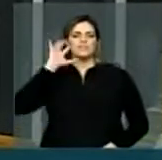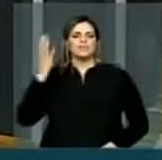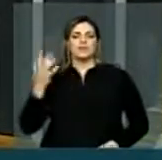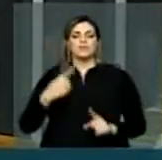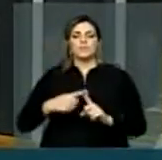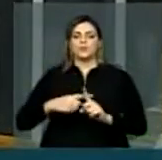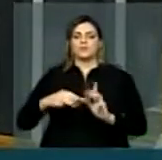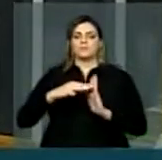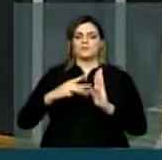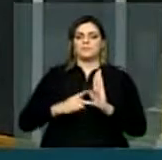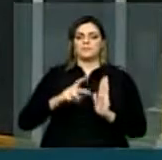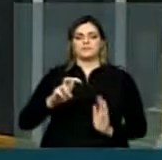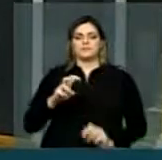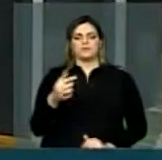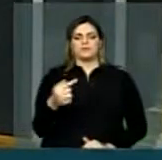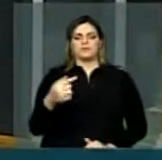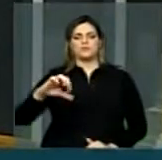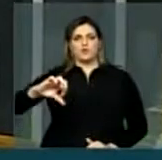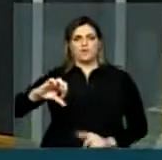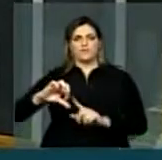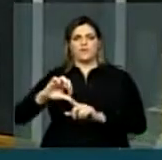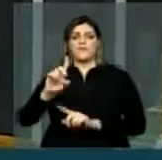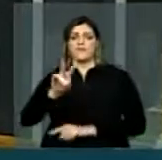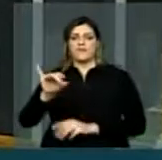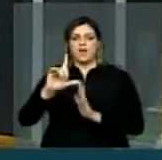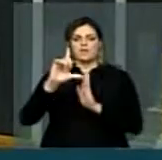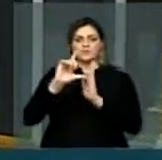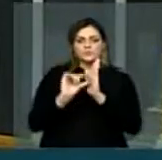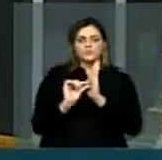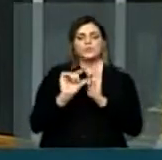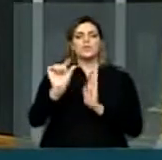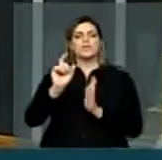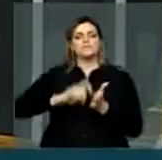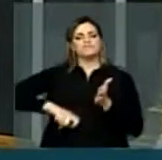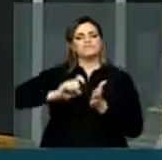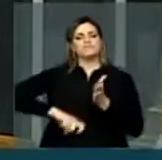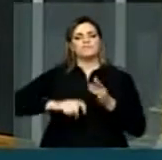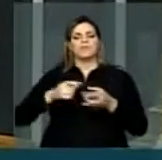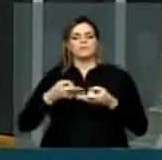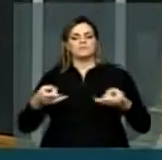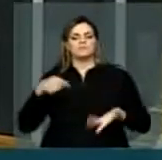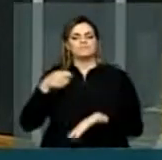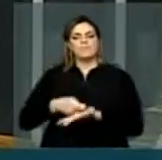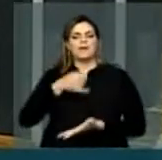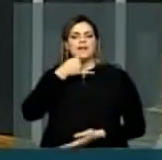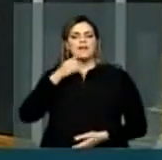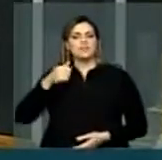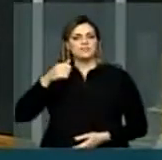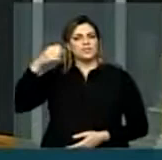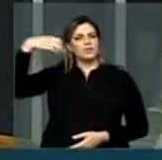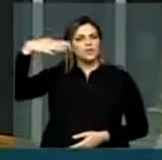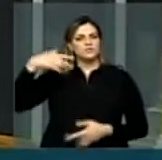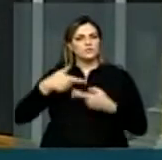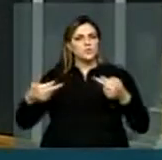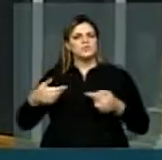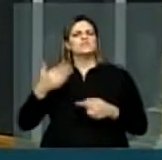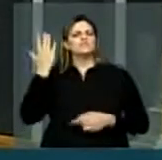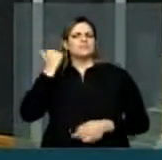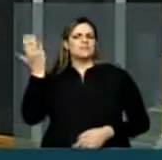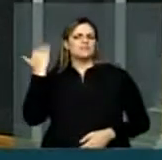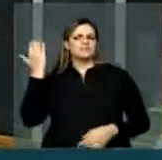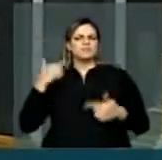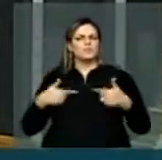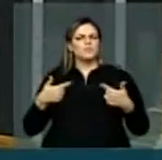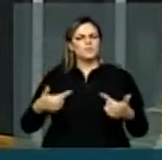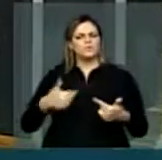provisória 579, que reduz a tarifa de energia elétrica. Sabemos que essa é uma luta que começou aqui neste